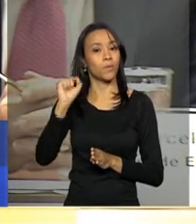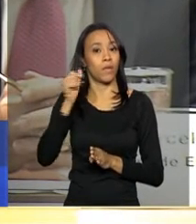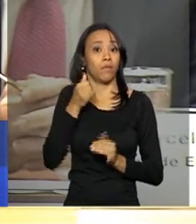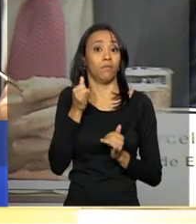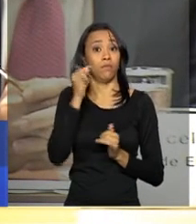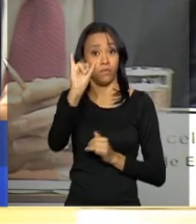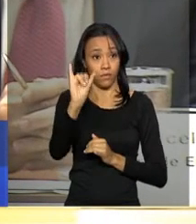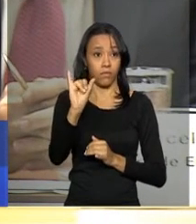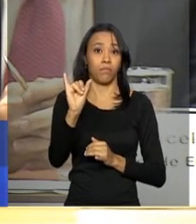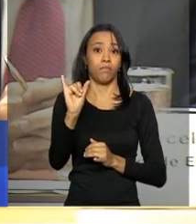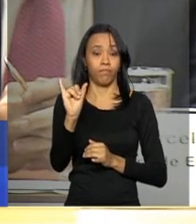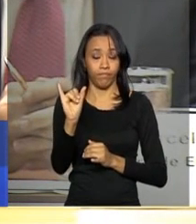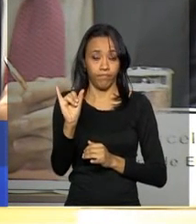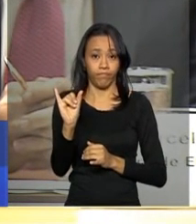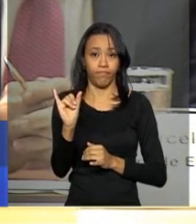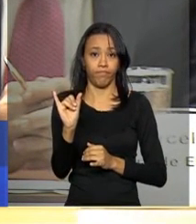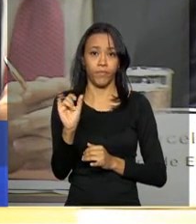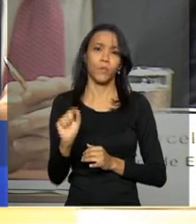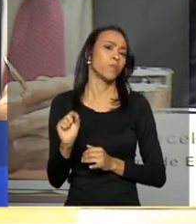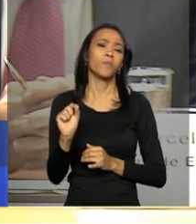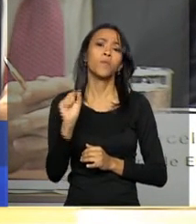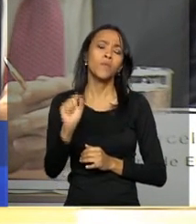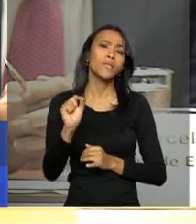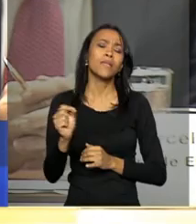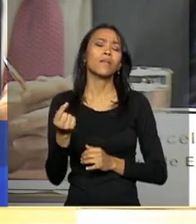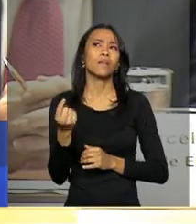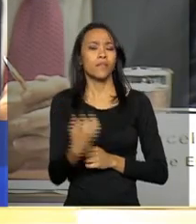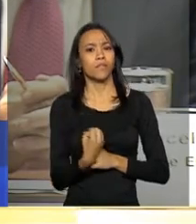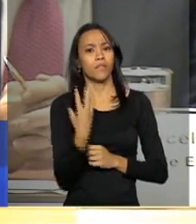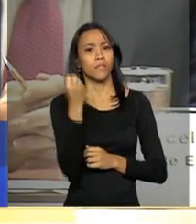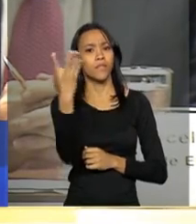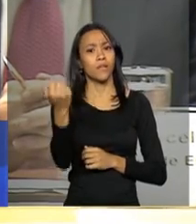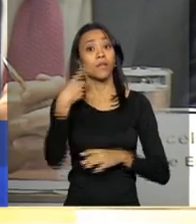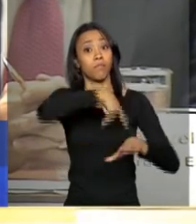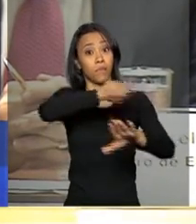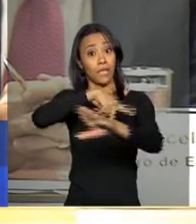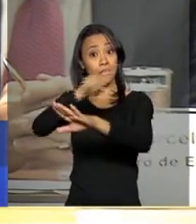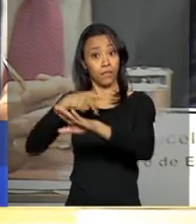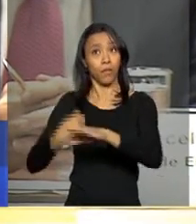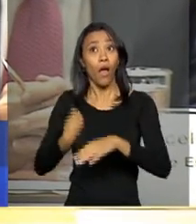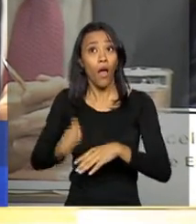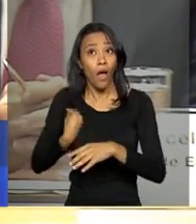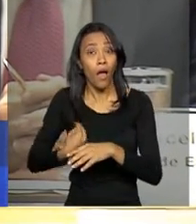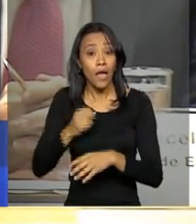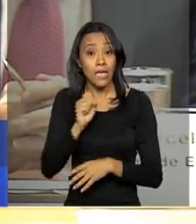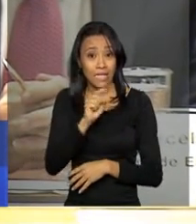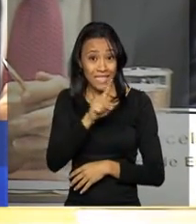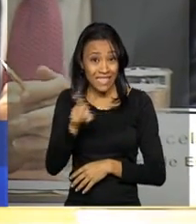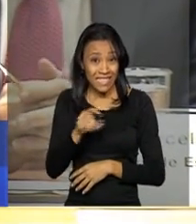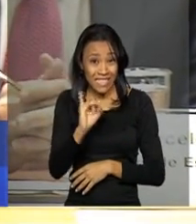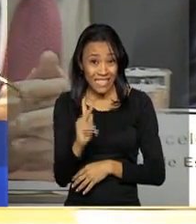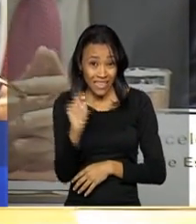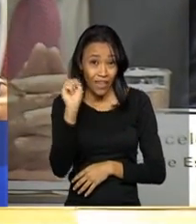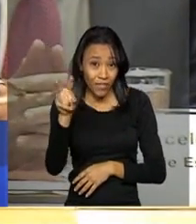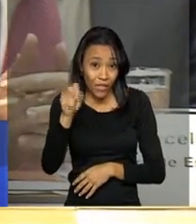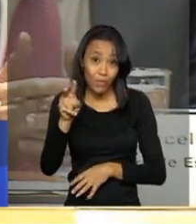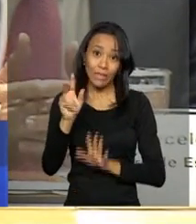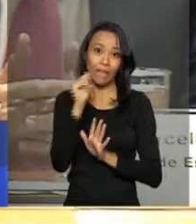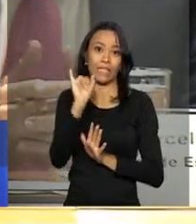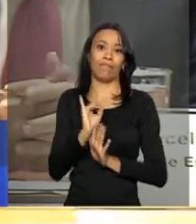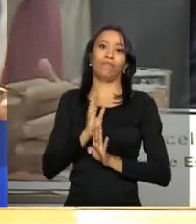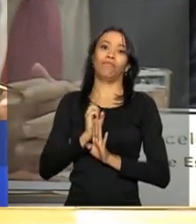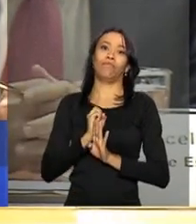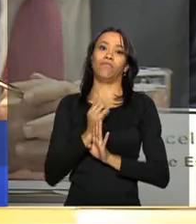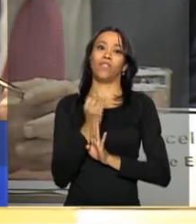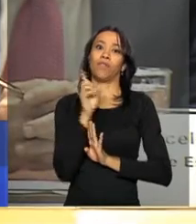irem para países onde tem a zika de maneira endêmica, uma